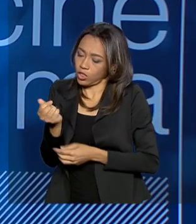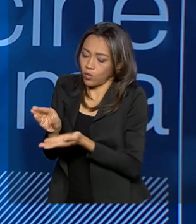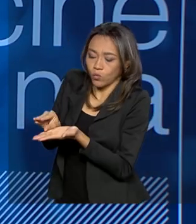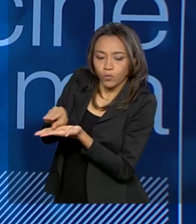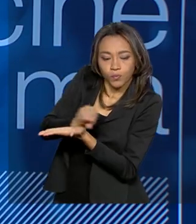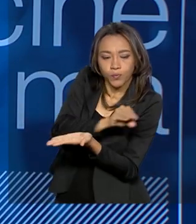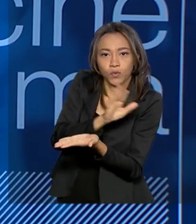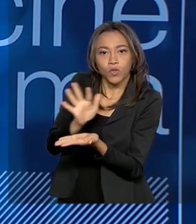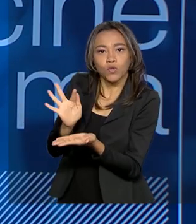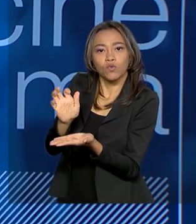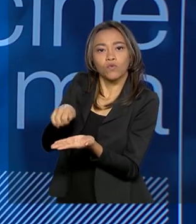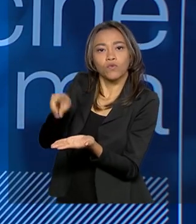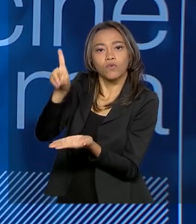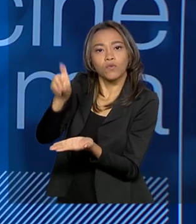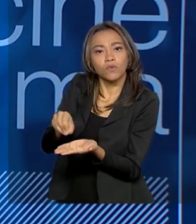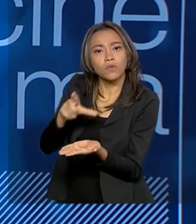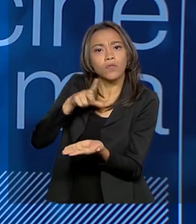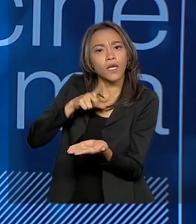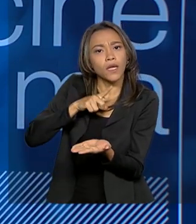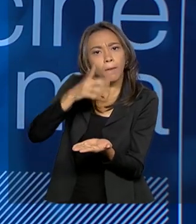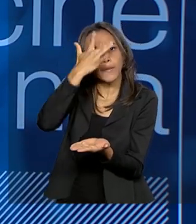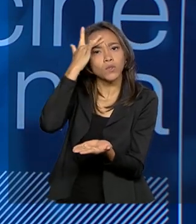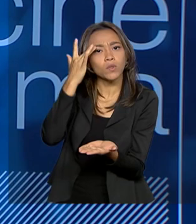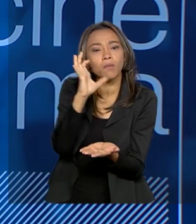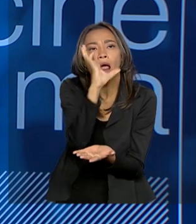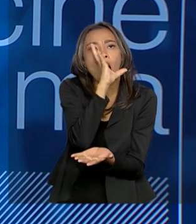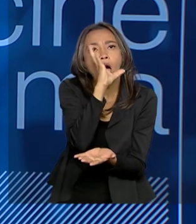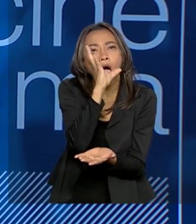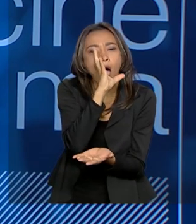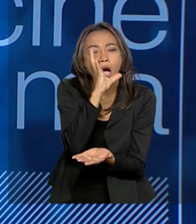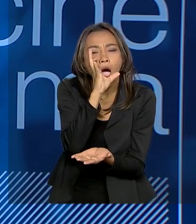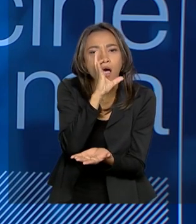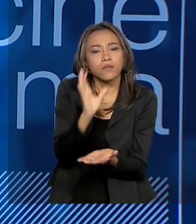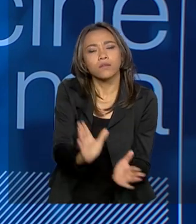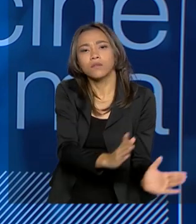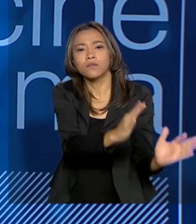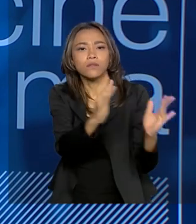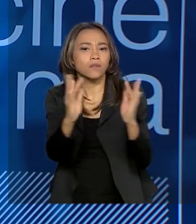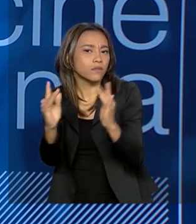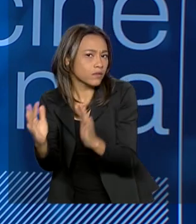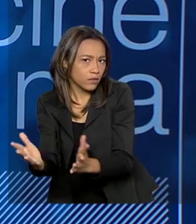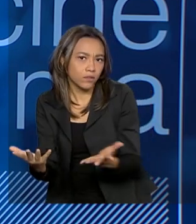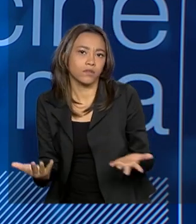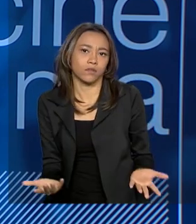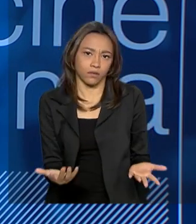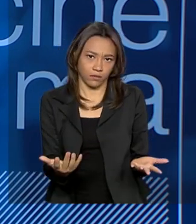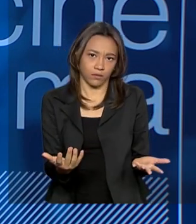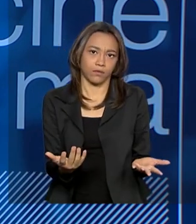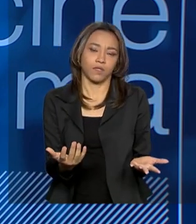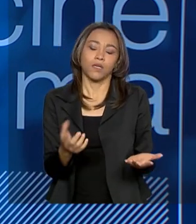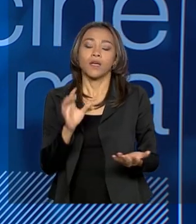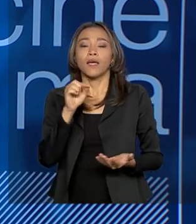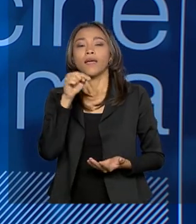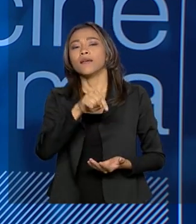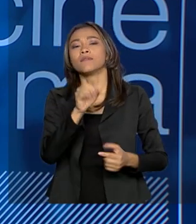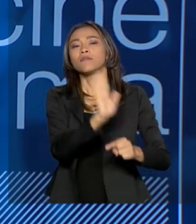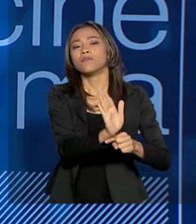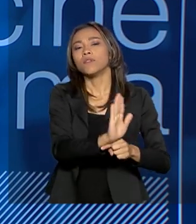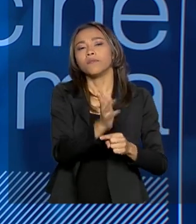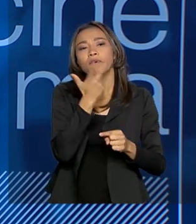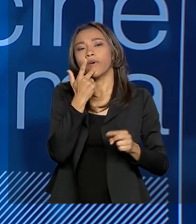encontrem o seu público. Encontrem o público para o qual eles estão sendo feitos. Esses filmes vão falar sobre